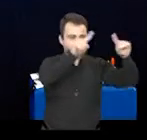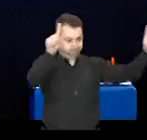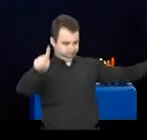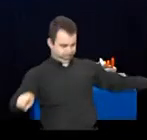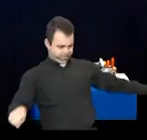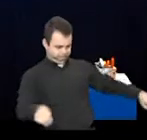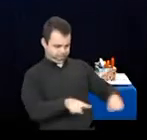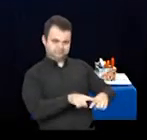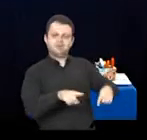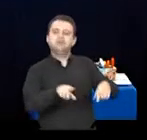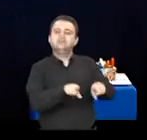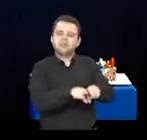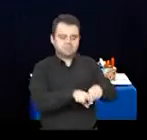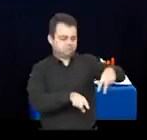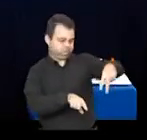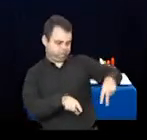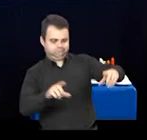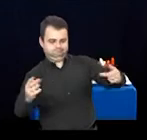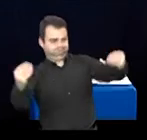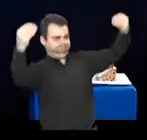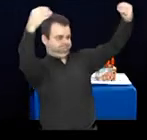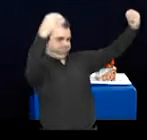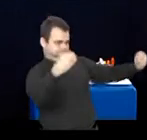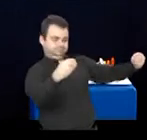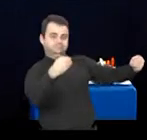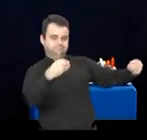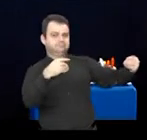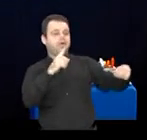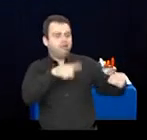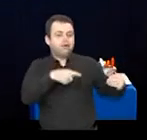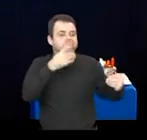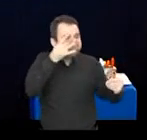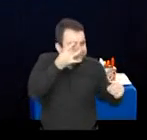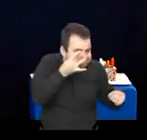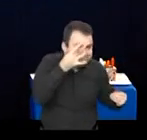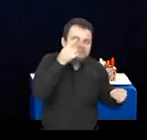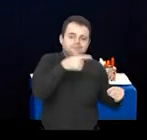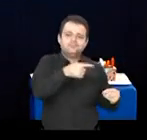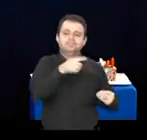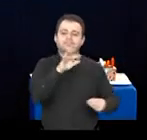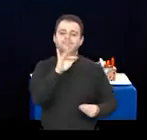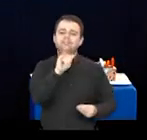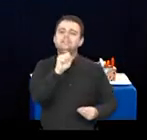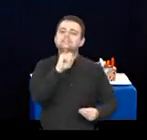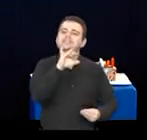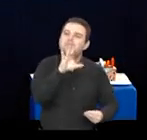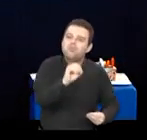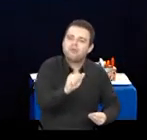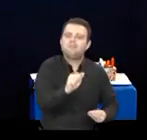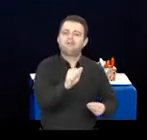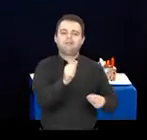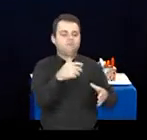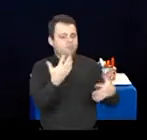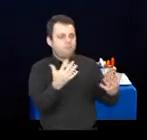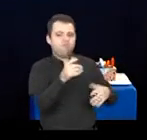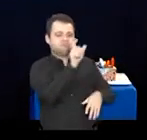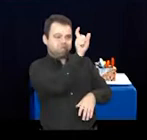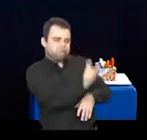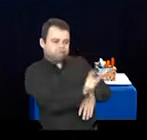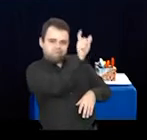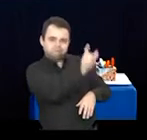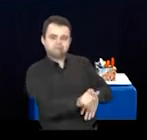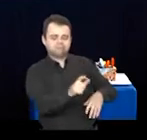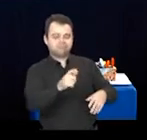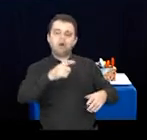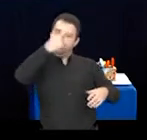é o suporte. É isso que atribui materialidade física à obra. Qual é a forma? Aquela figura humana, estilizada,